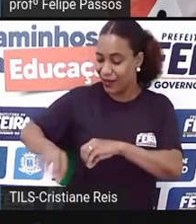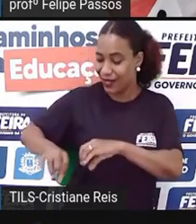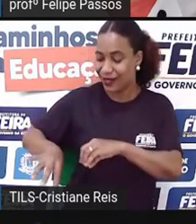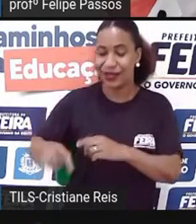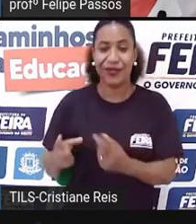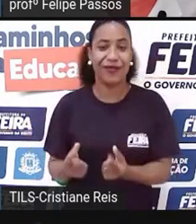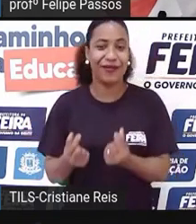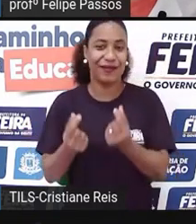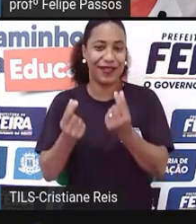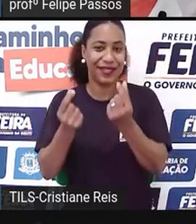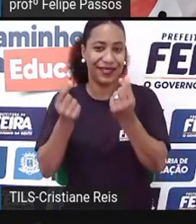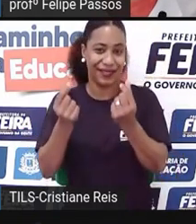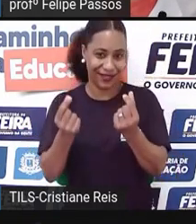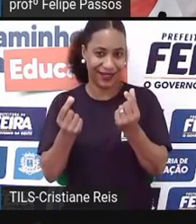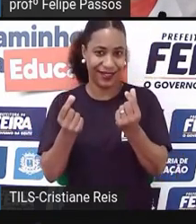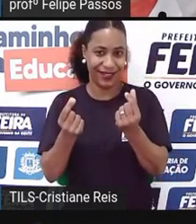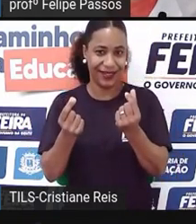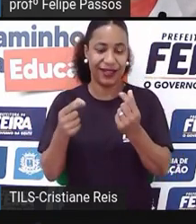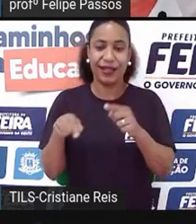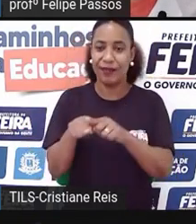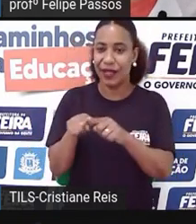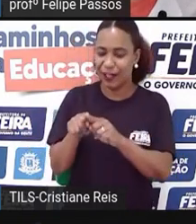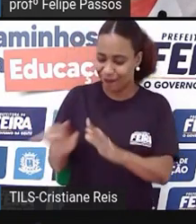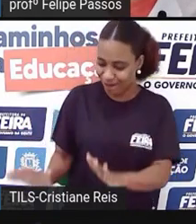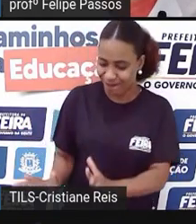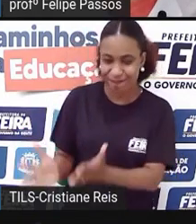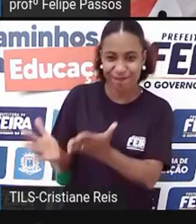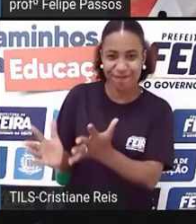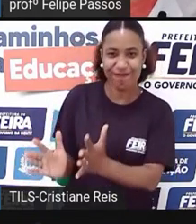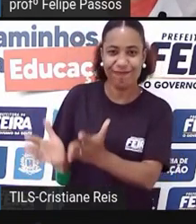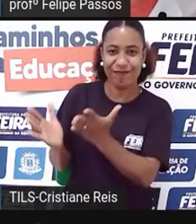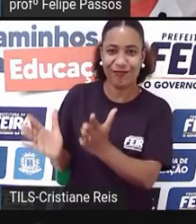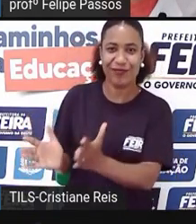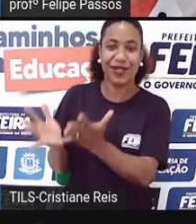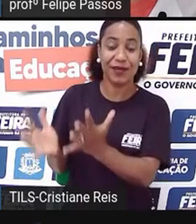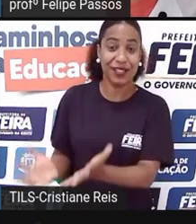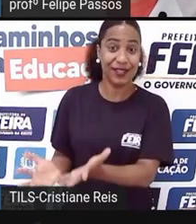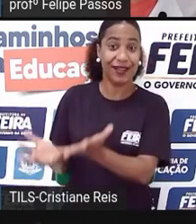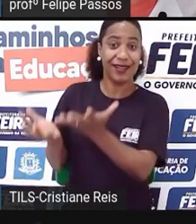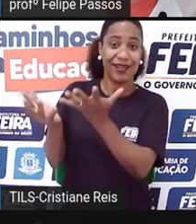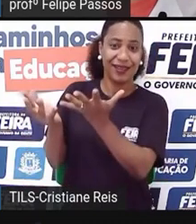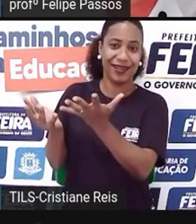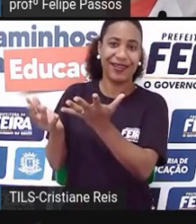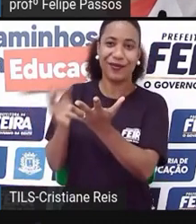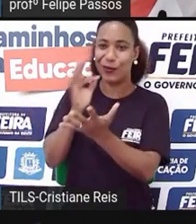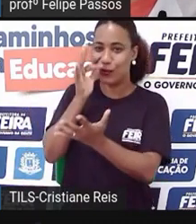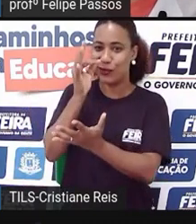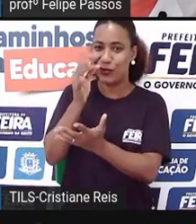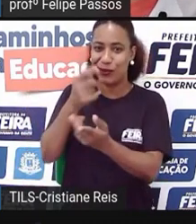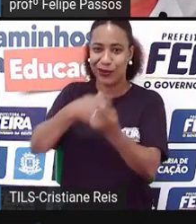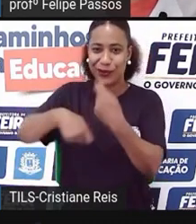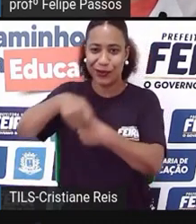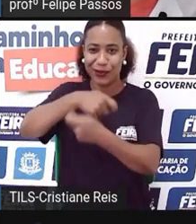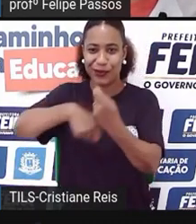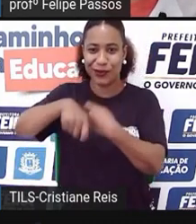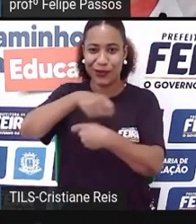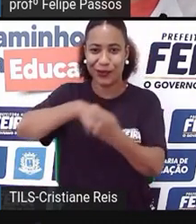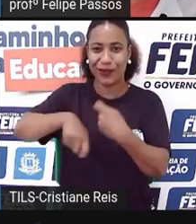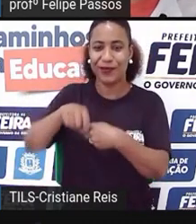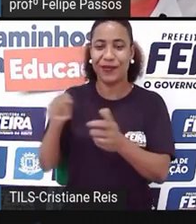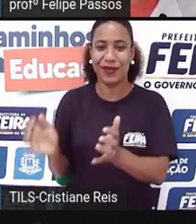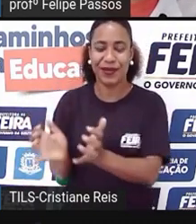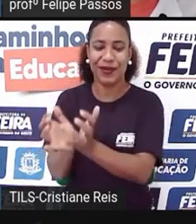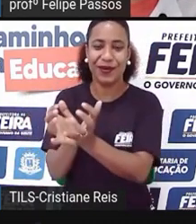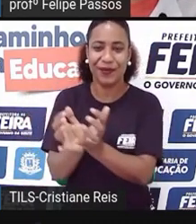desperta nos alunos essa motivação que nós já falamos aqui que é importante para empreender, porque o trabalho é sempre feito em grupo e nas